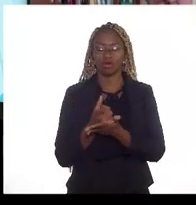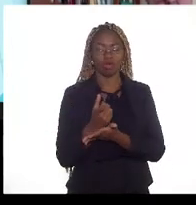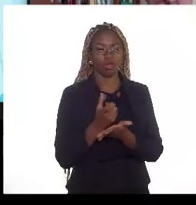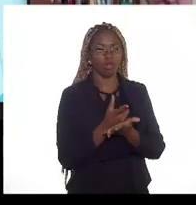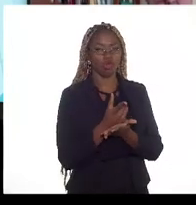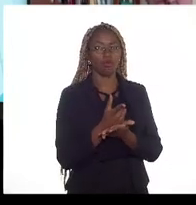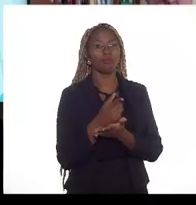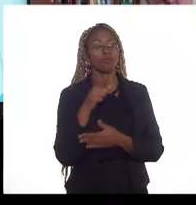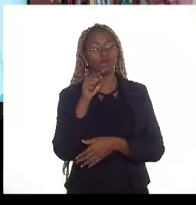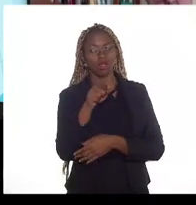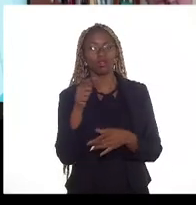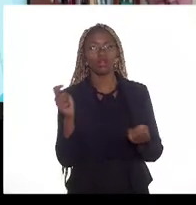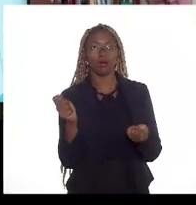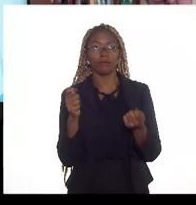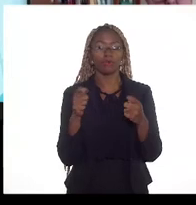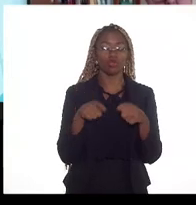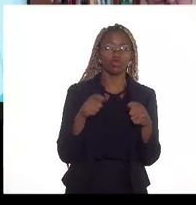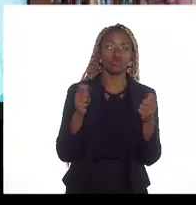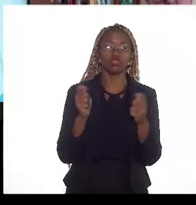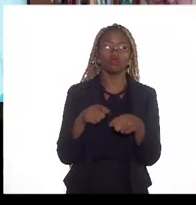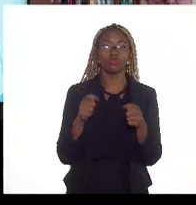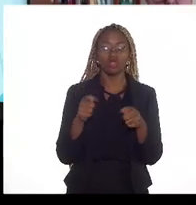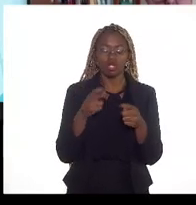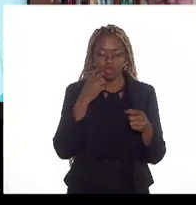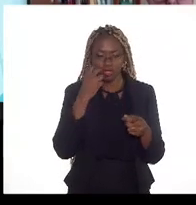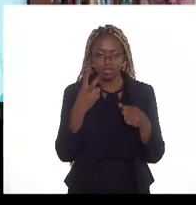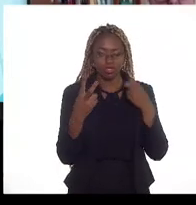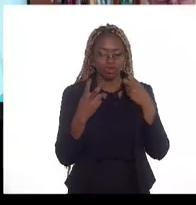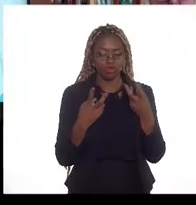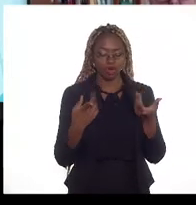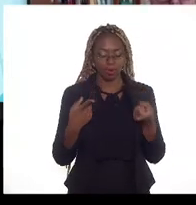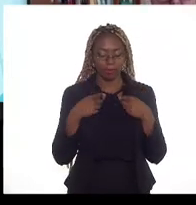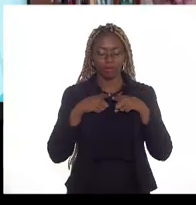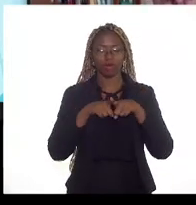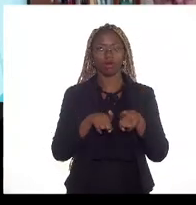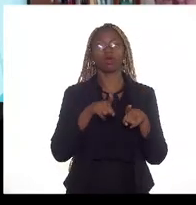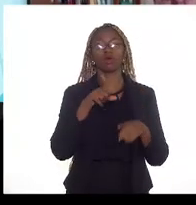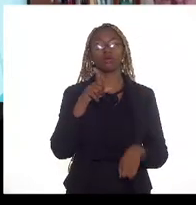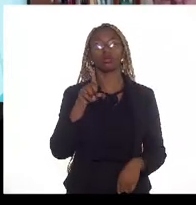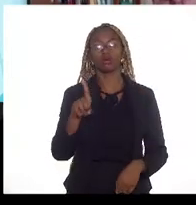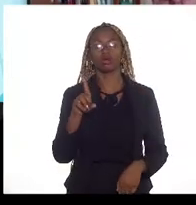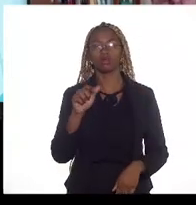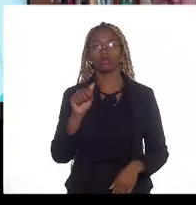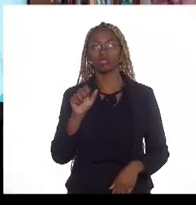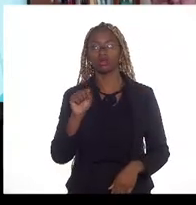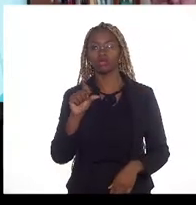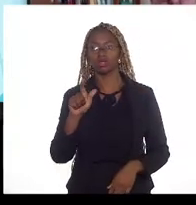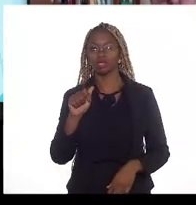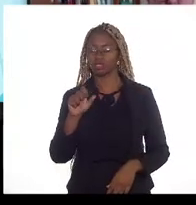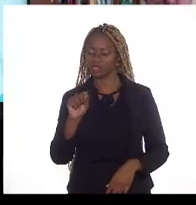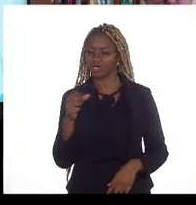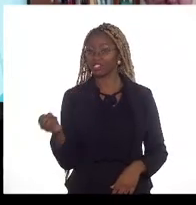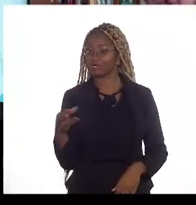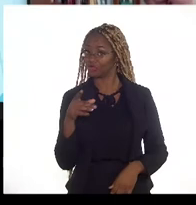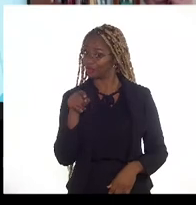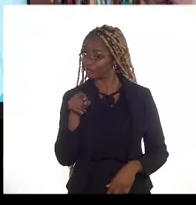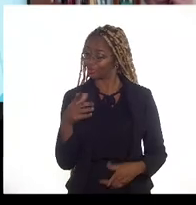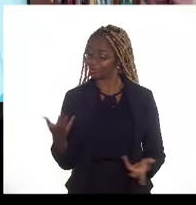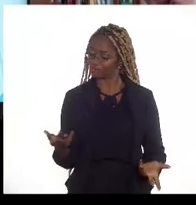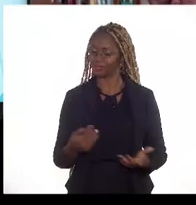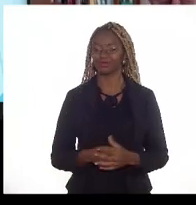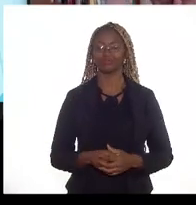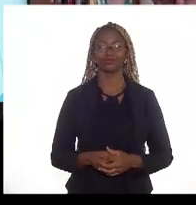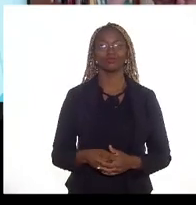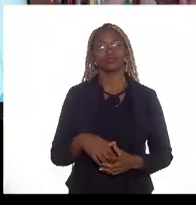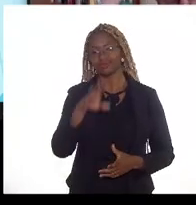possibilidade de optar pela paridade gás-gás isso é uma novidade creio que é